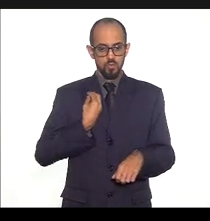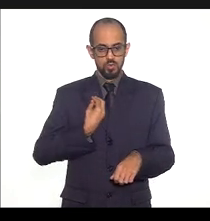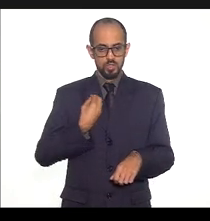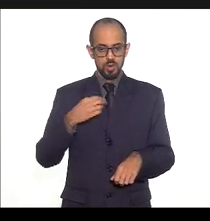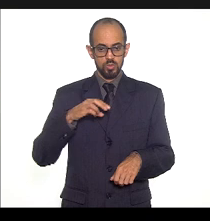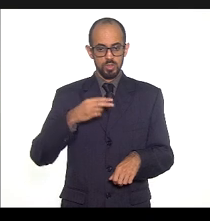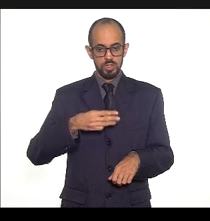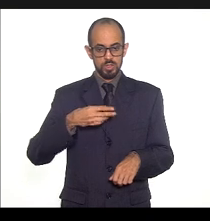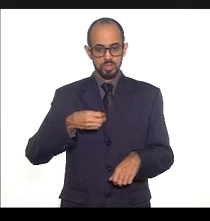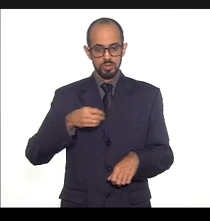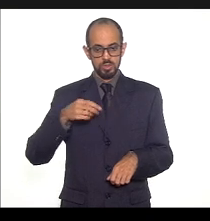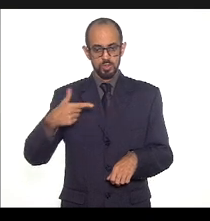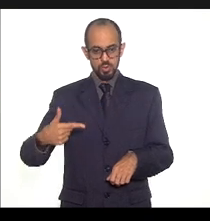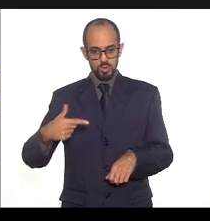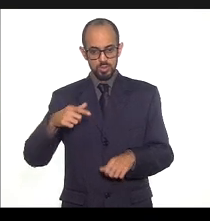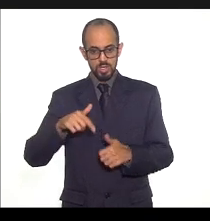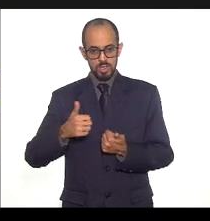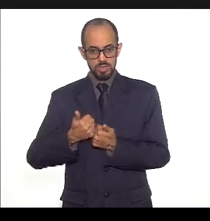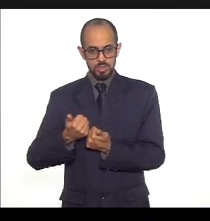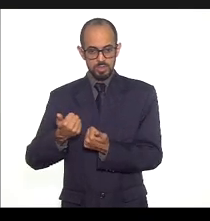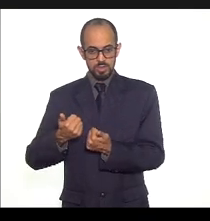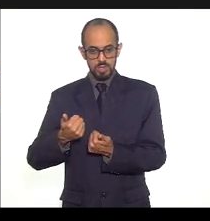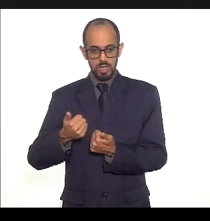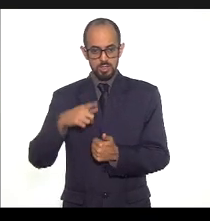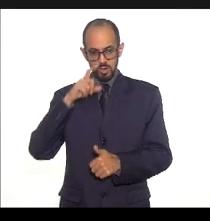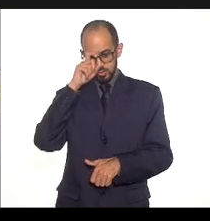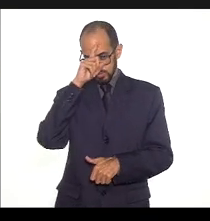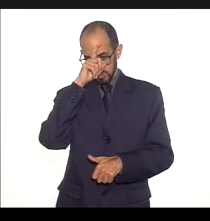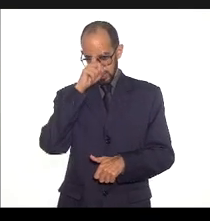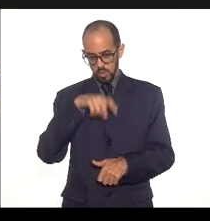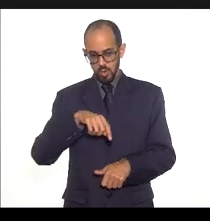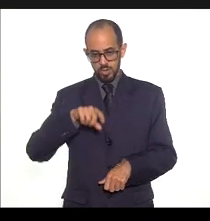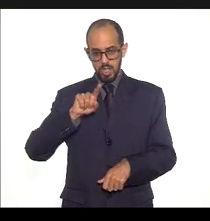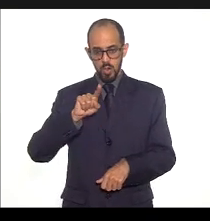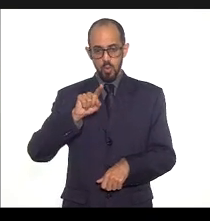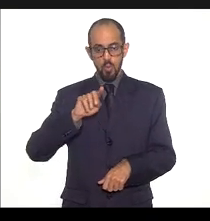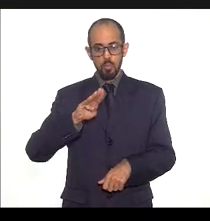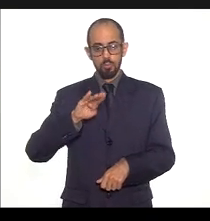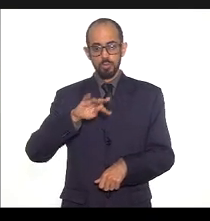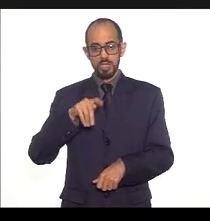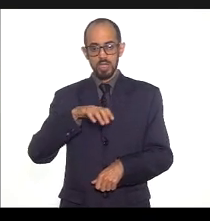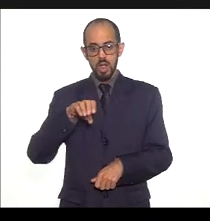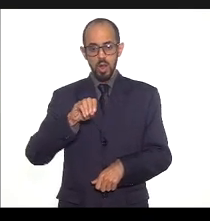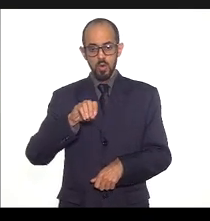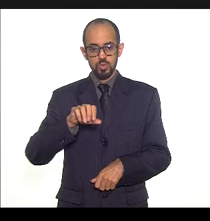hospitalar e ambulatorial perfazendo um montante de 1 bilhão 165 milhões